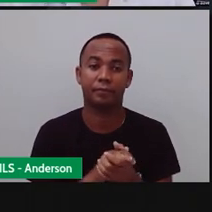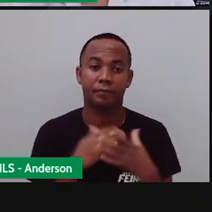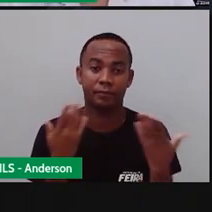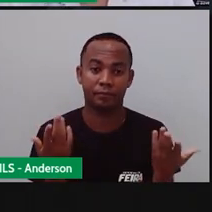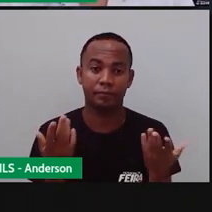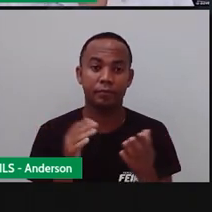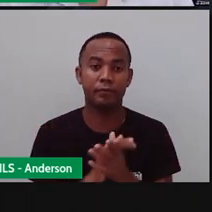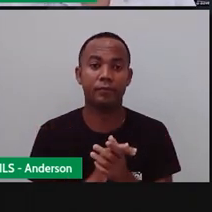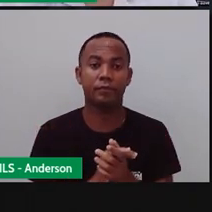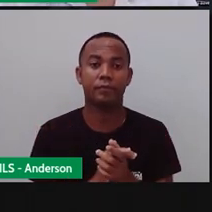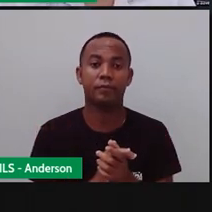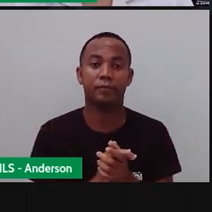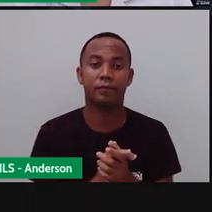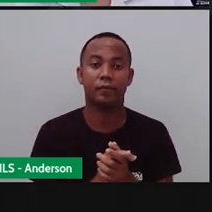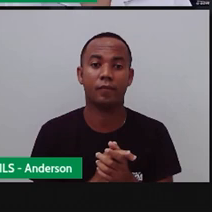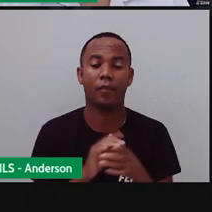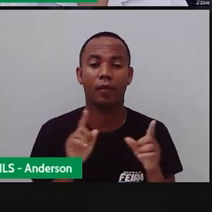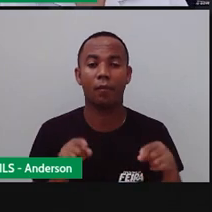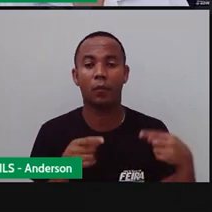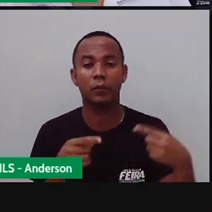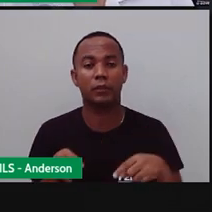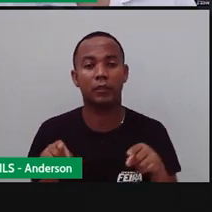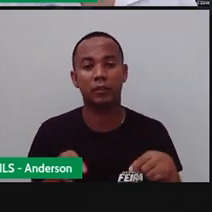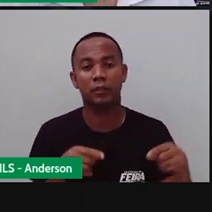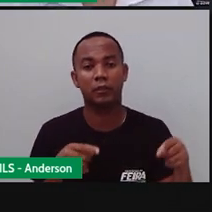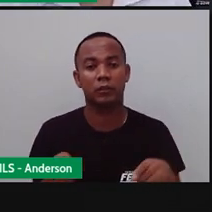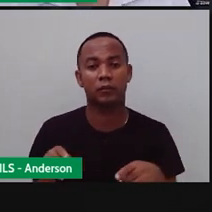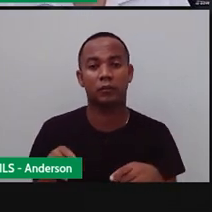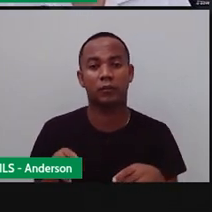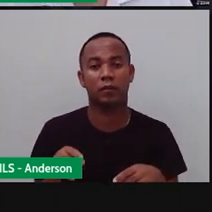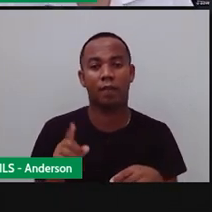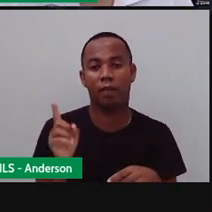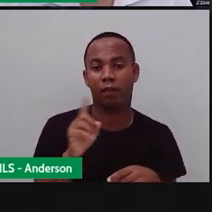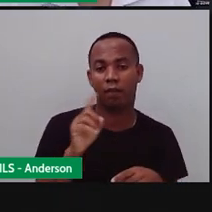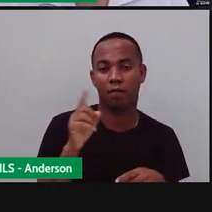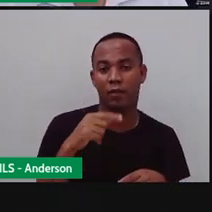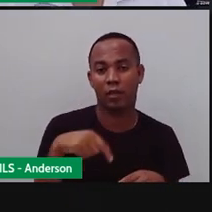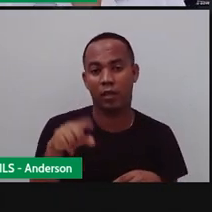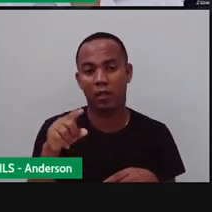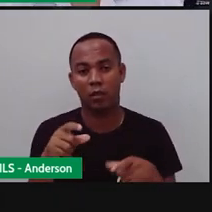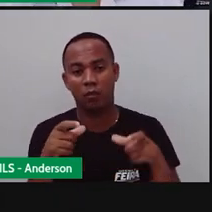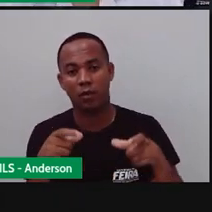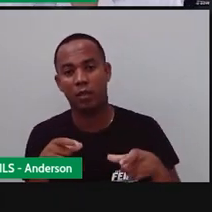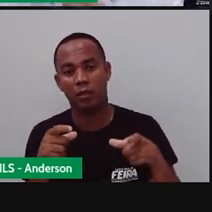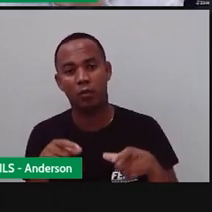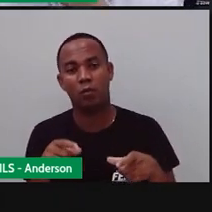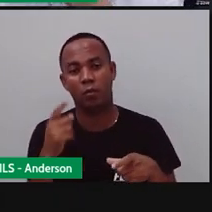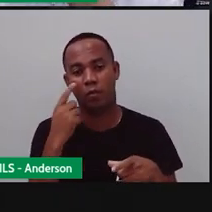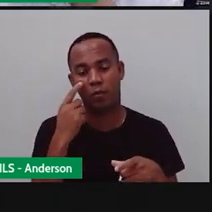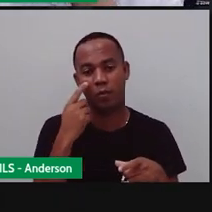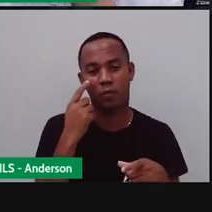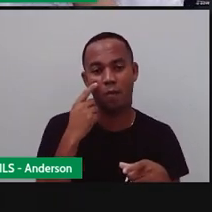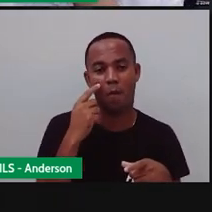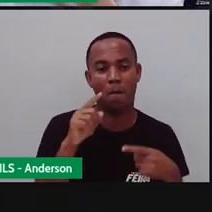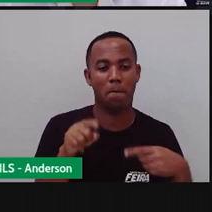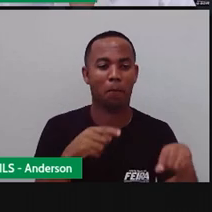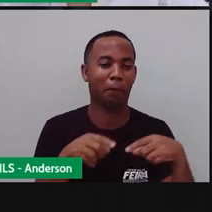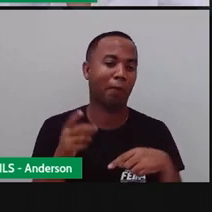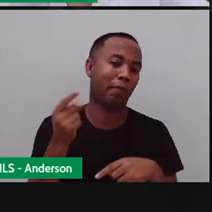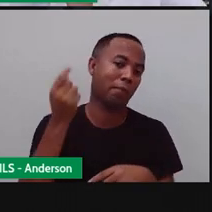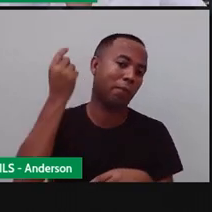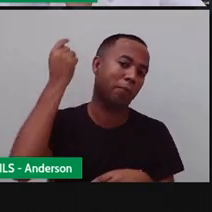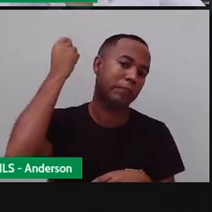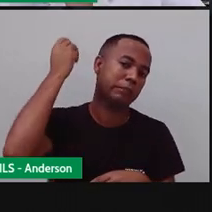Bom, plucti, placti, zoom, não vai em lugar nenhum. Isso é o Tempo de Anderson, viu, gente? A música é antiga.